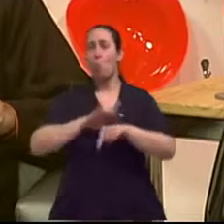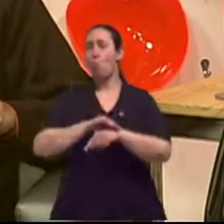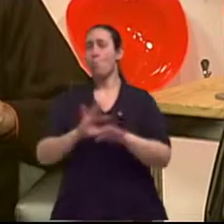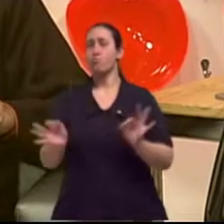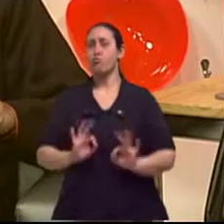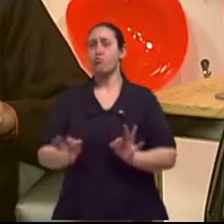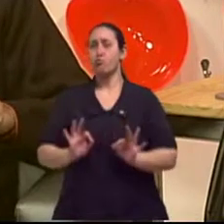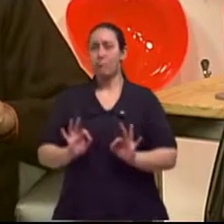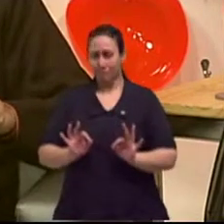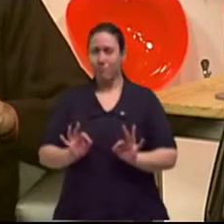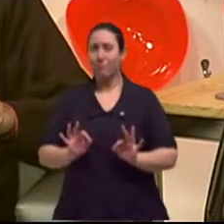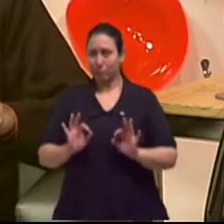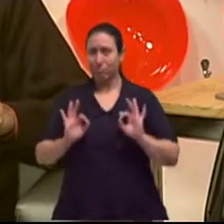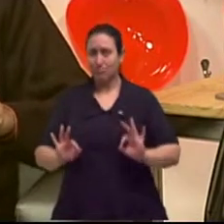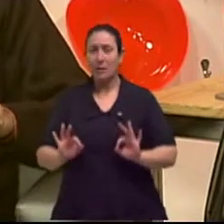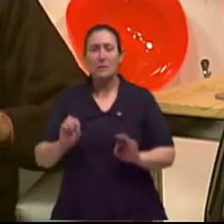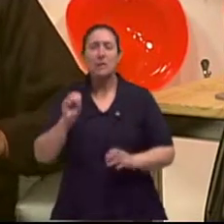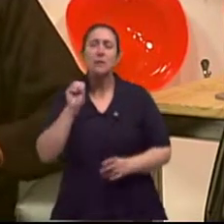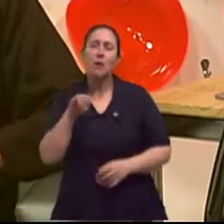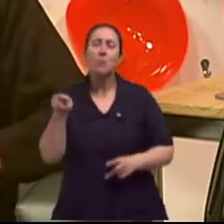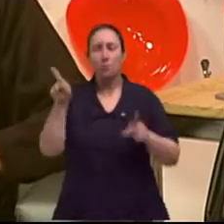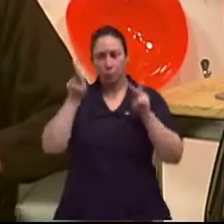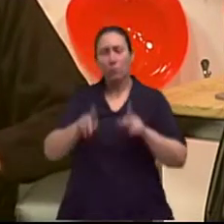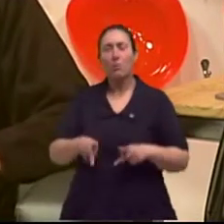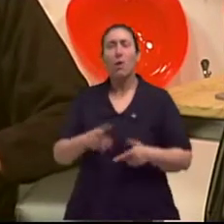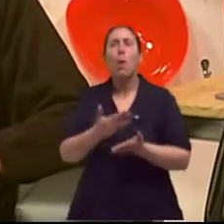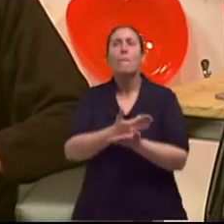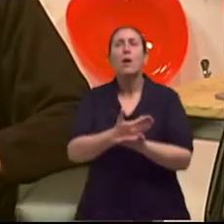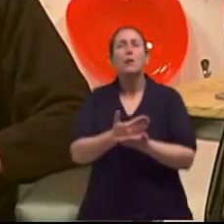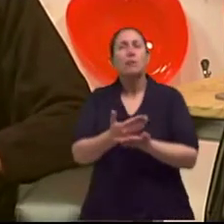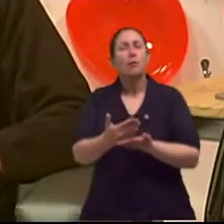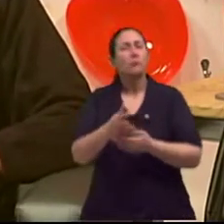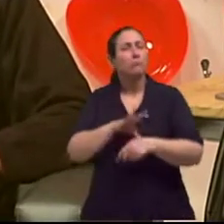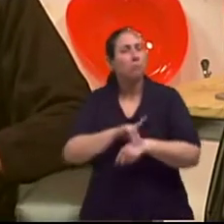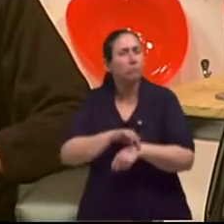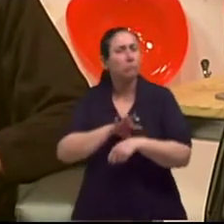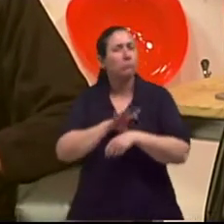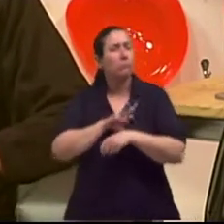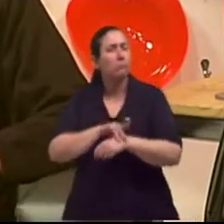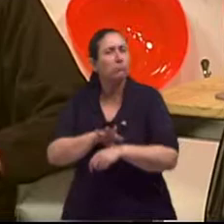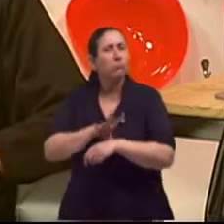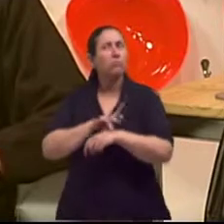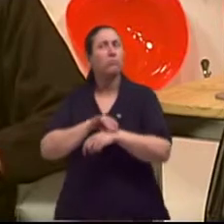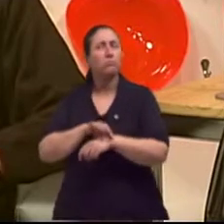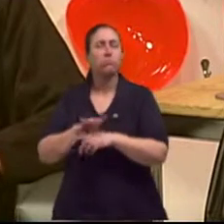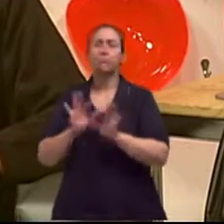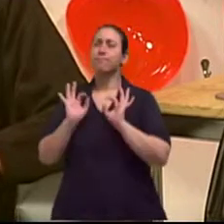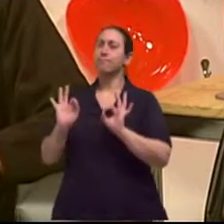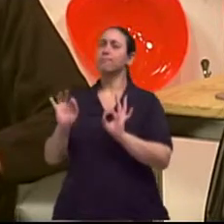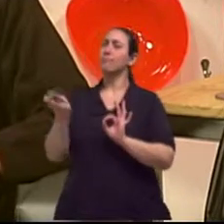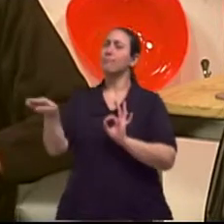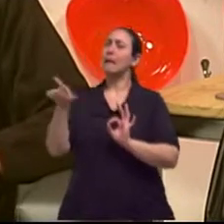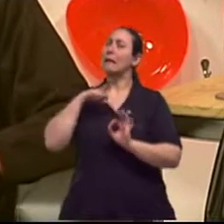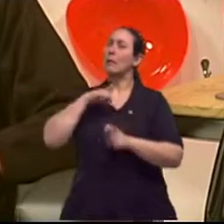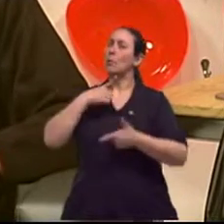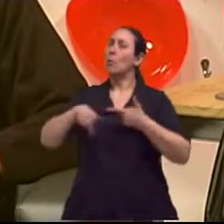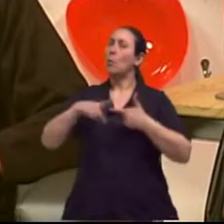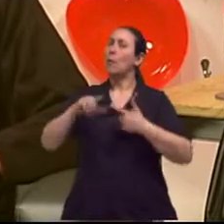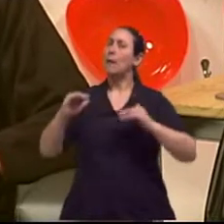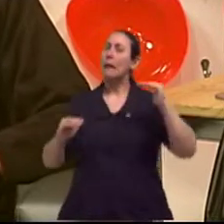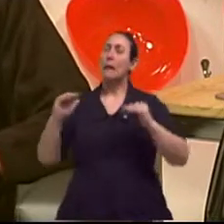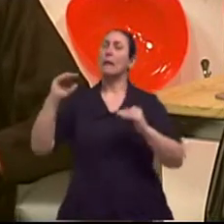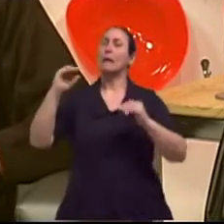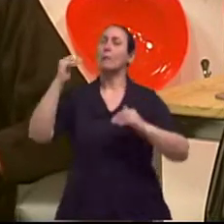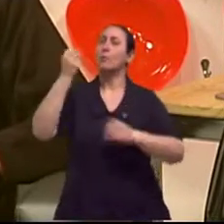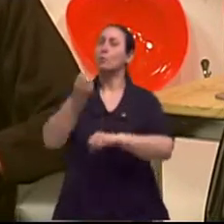Então, logo, se a pessoa está sentada na sua frente, uma coisa é garantida. Ela tem um desequilíbrio emocional.